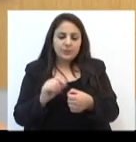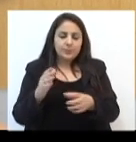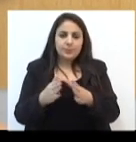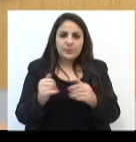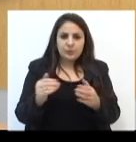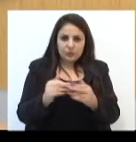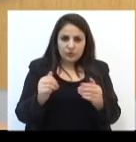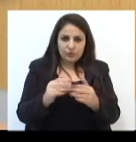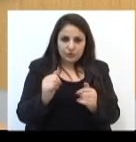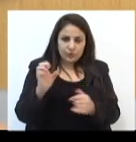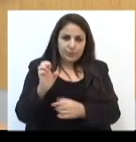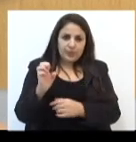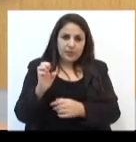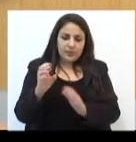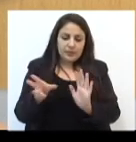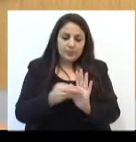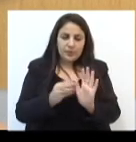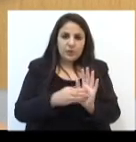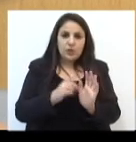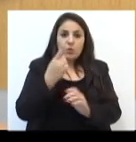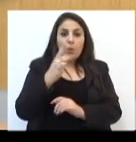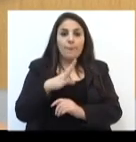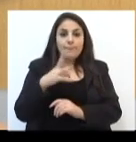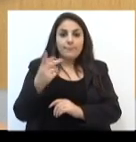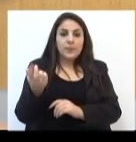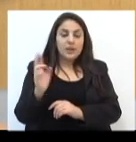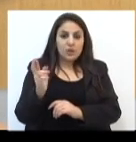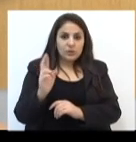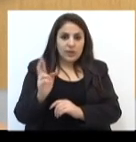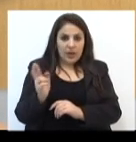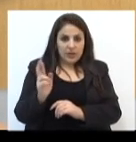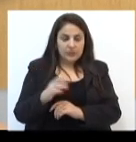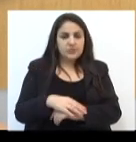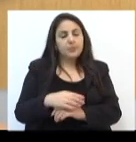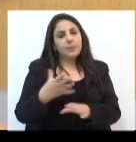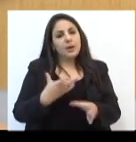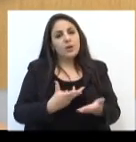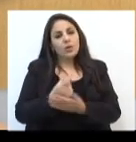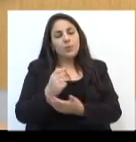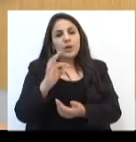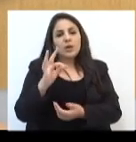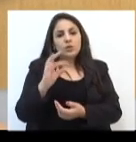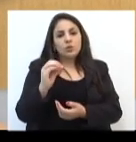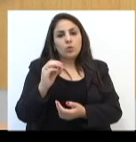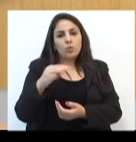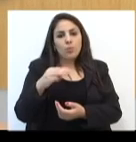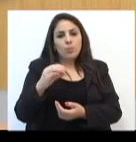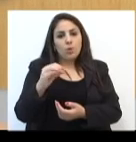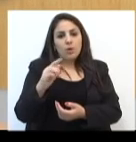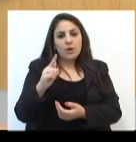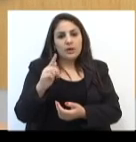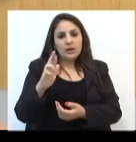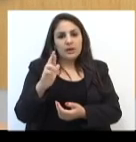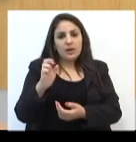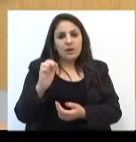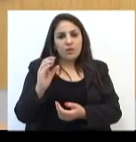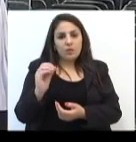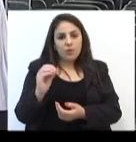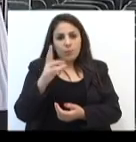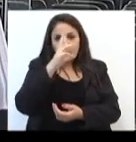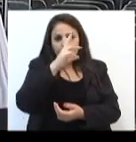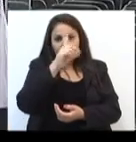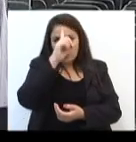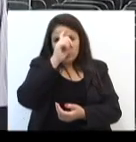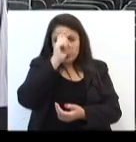solicitar uma emenda no valor de um milhão de reais para a compra de um tomógrafo para o Hospital Municipal.